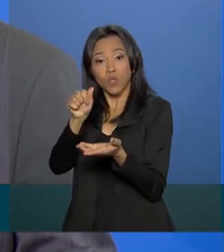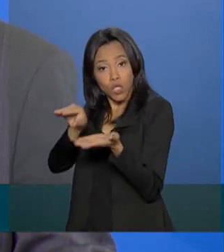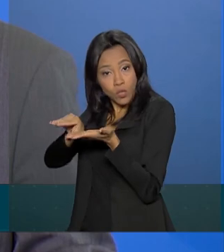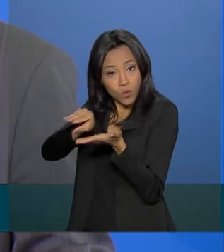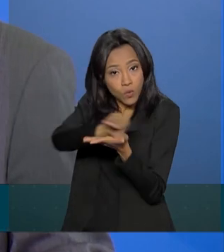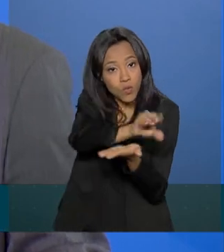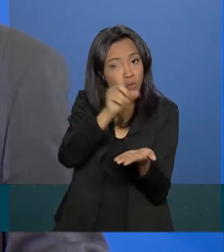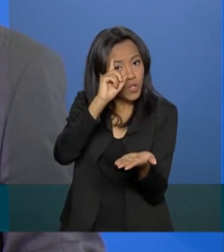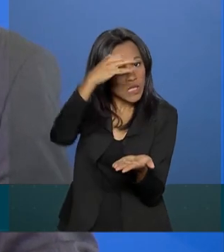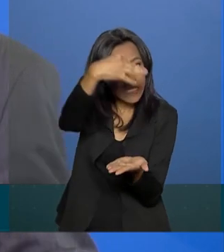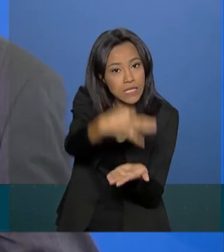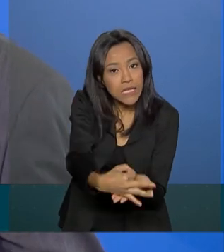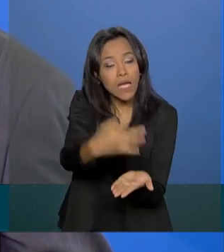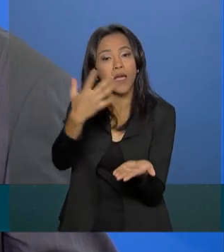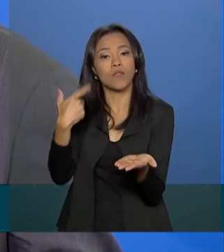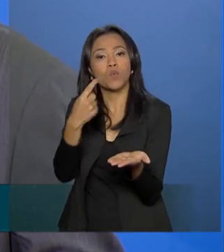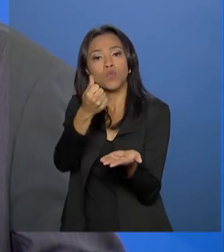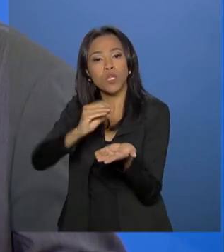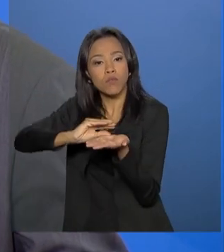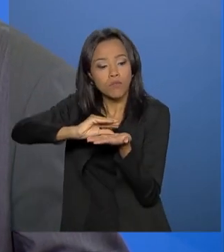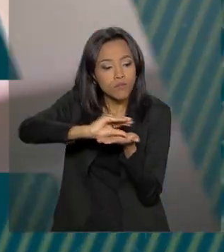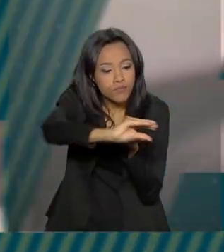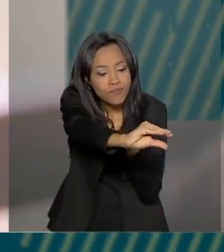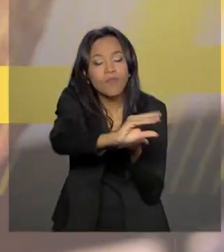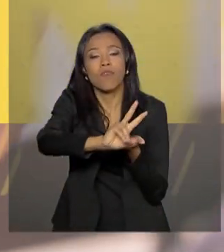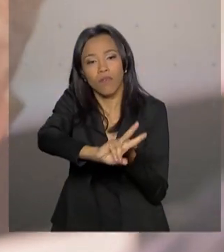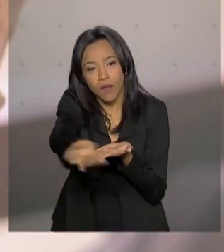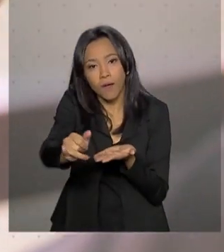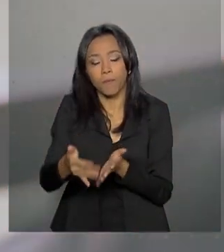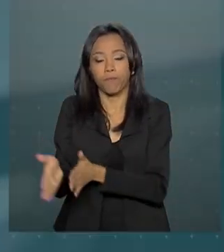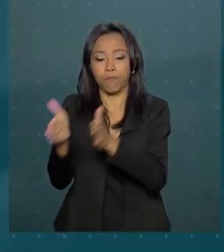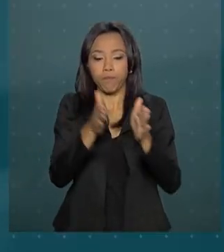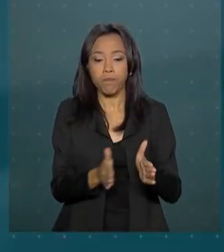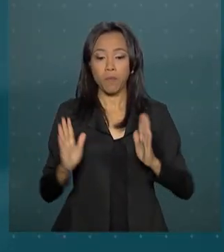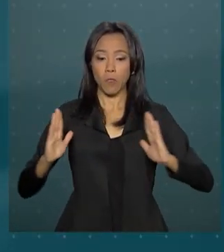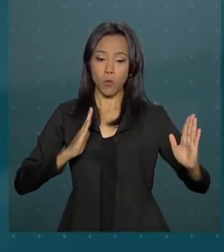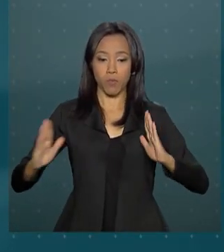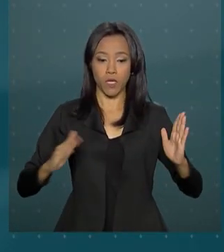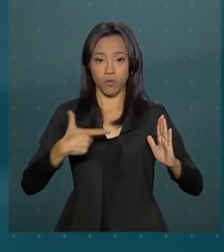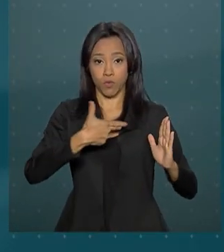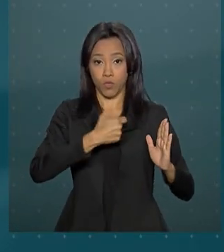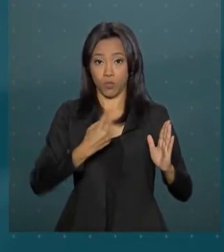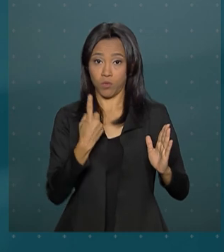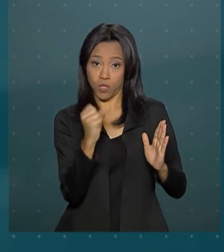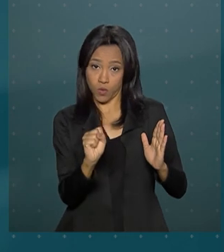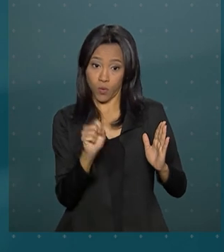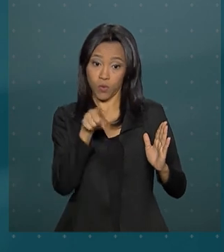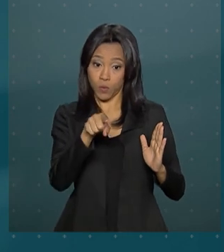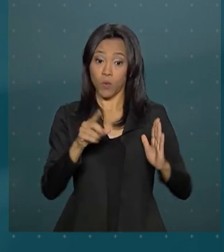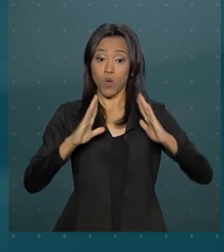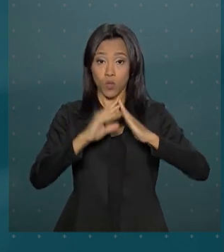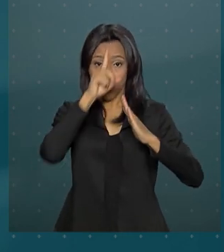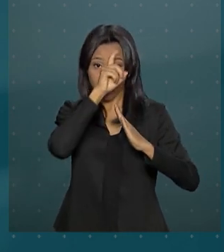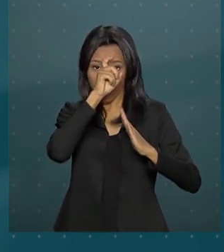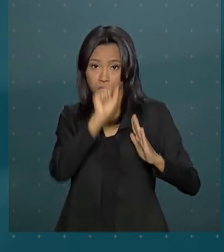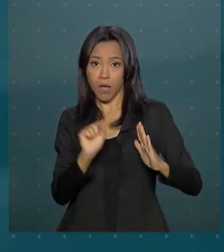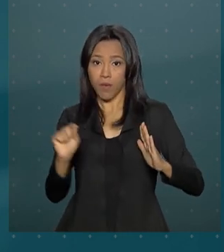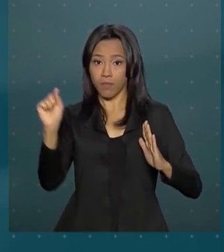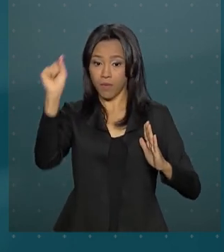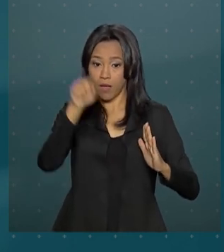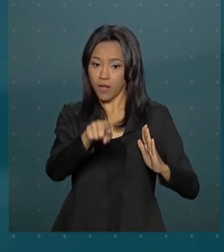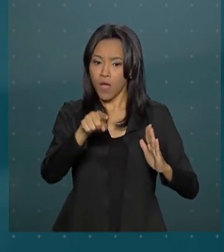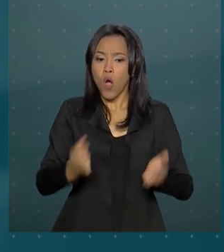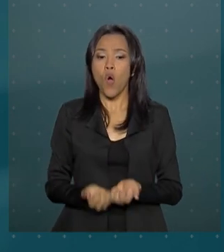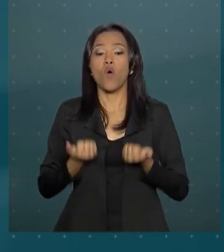no dia combinado, o recurso da parcela. Em 2018, as entidades filantrópicas de saúde ofereceram aos